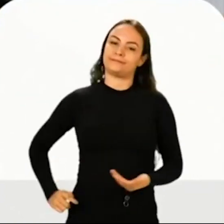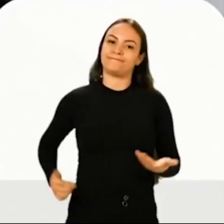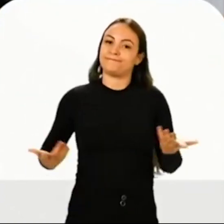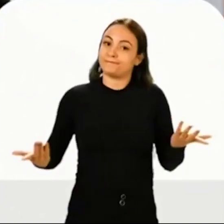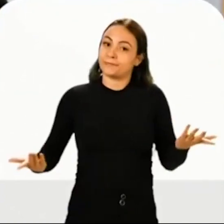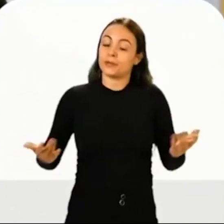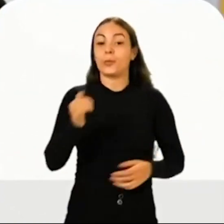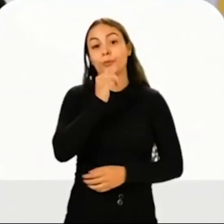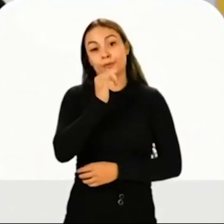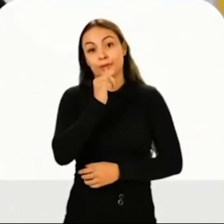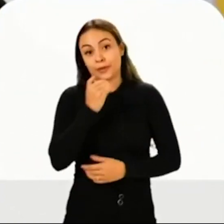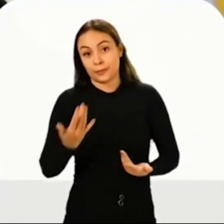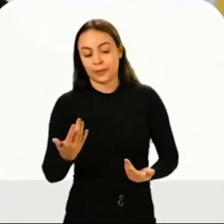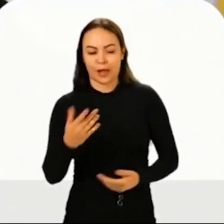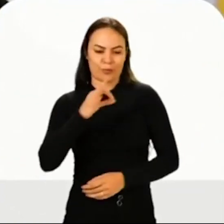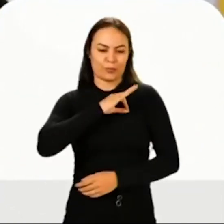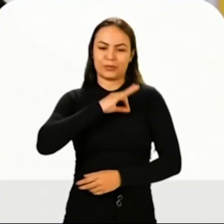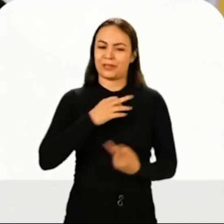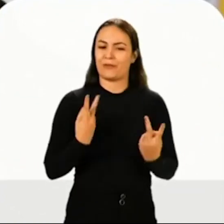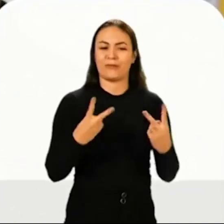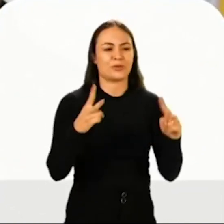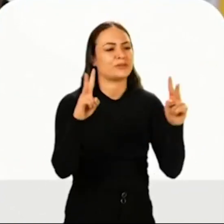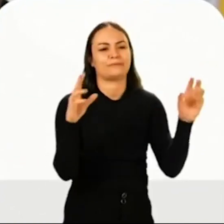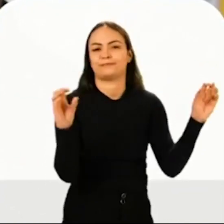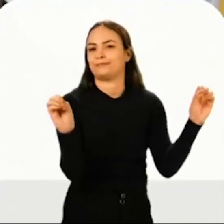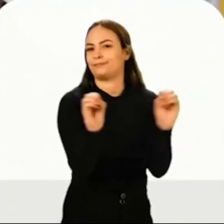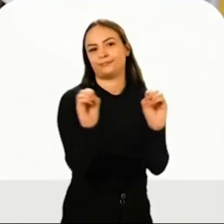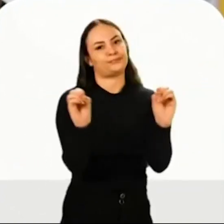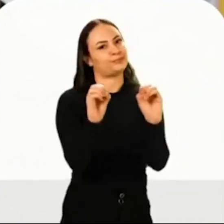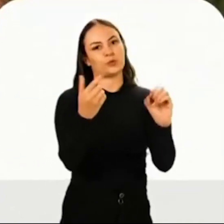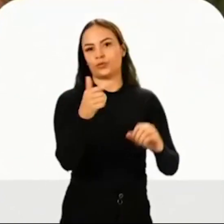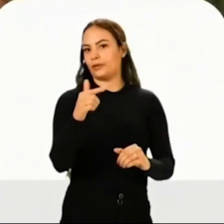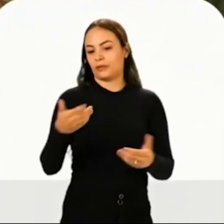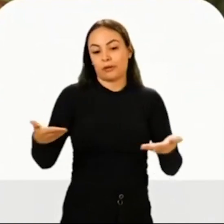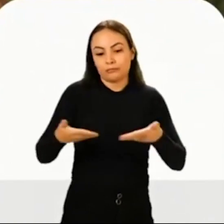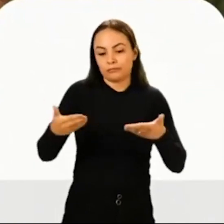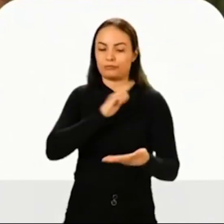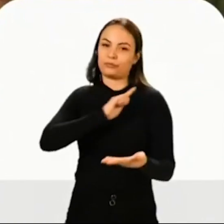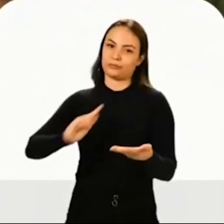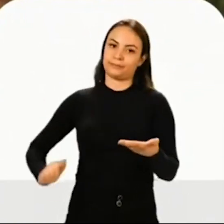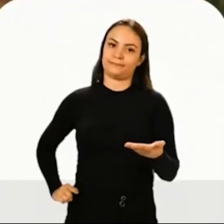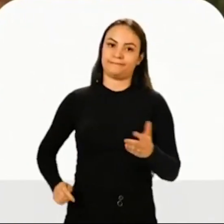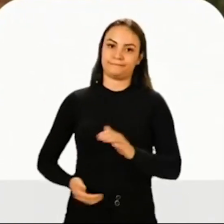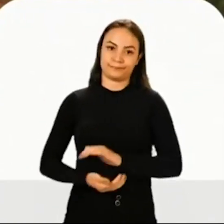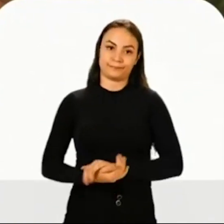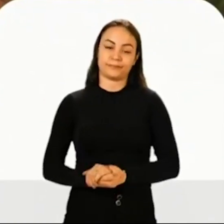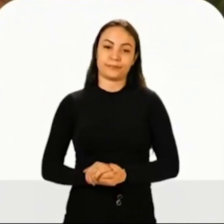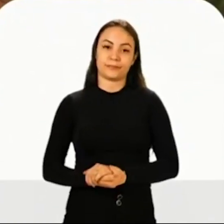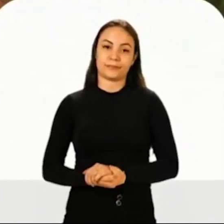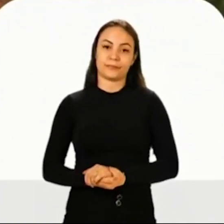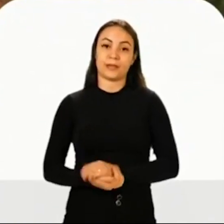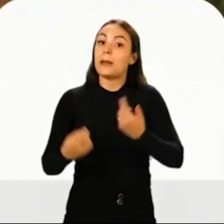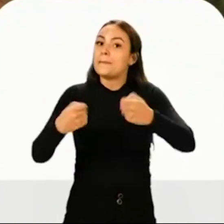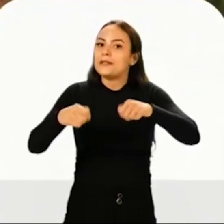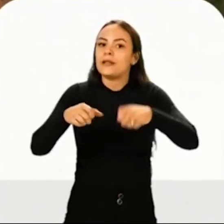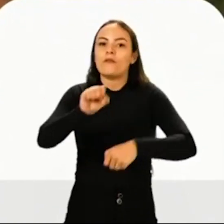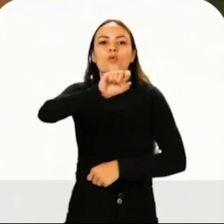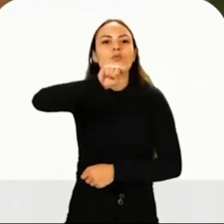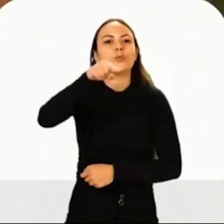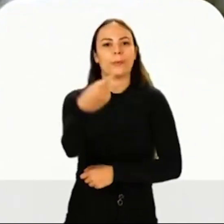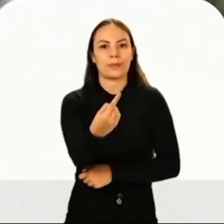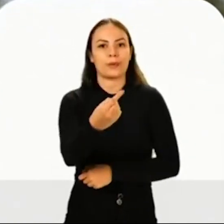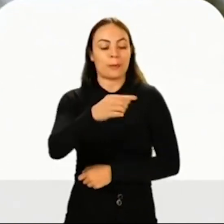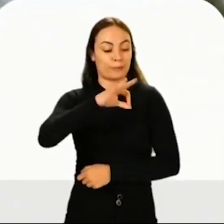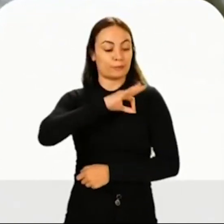polícia foi muito desvalorizado durante esse período da gestão do atual governo. Hoje é para ter 8 mil policiais